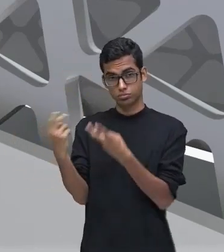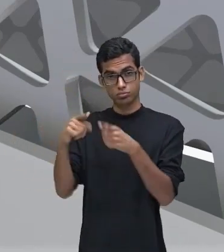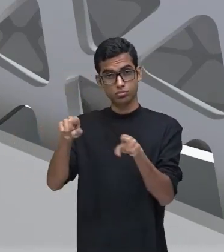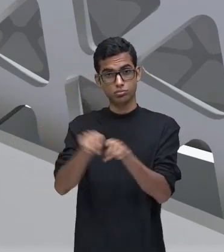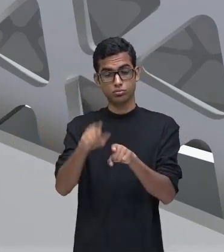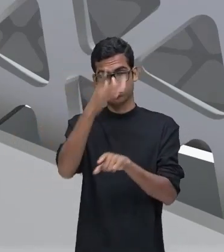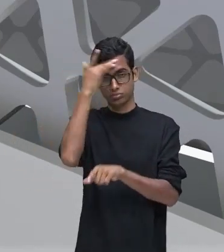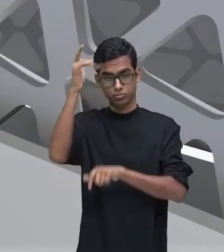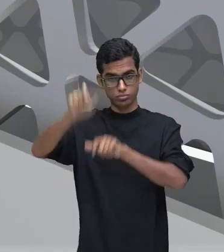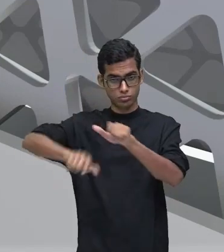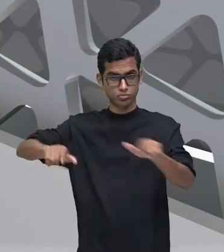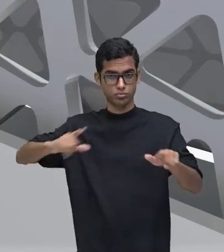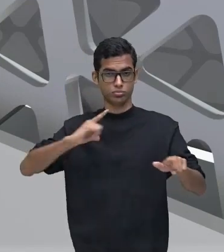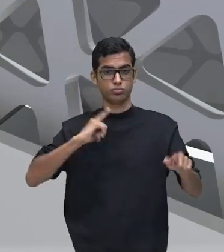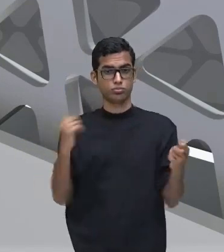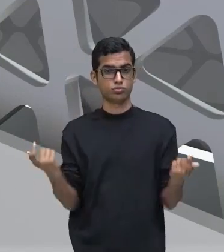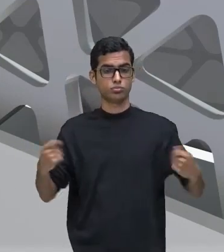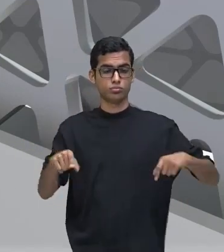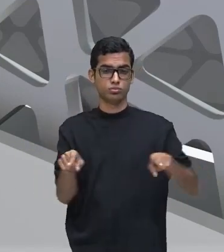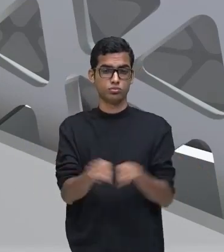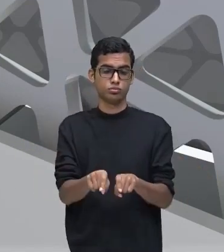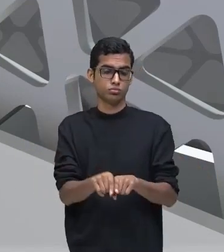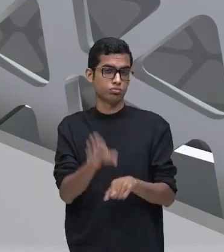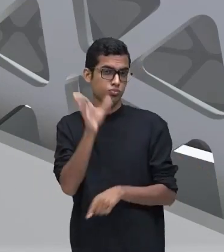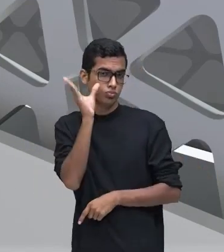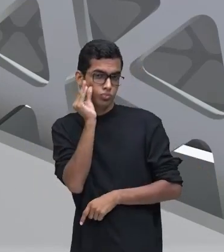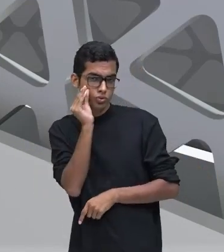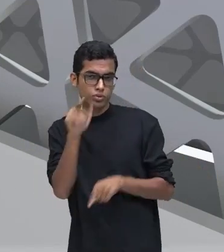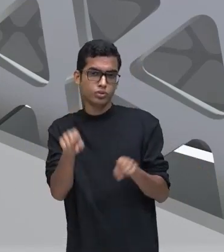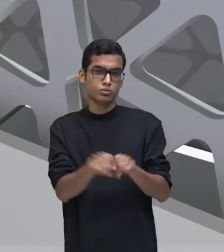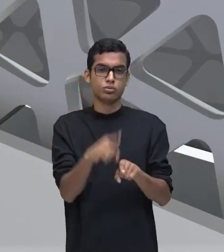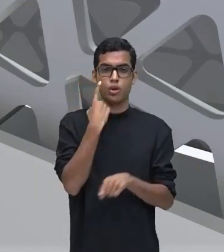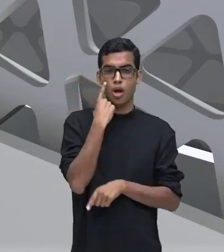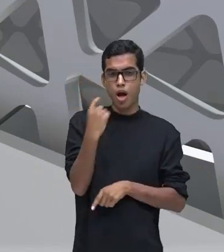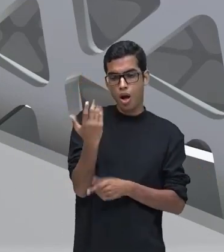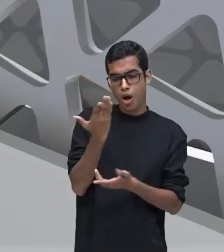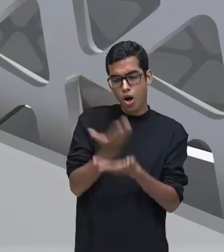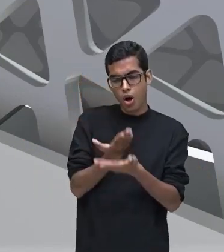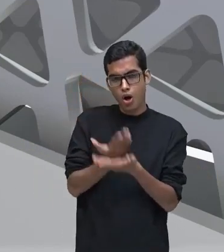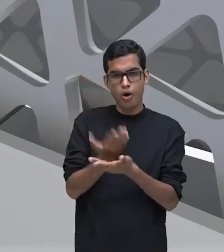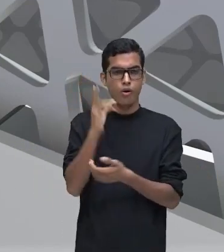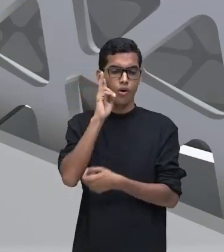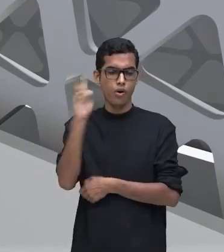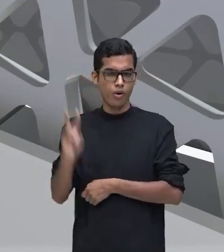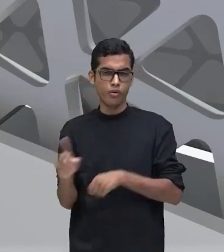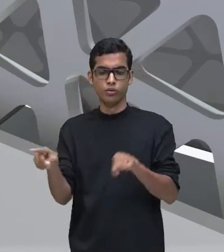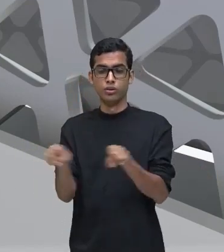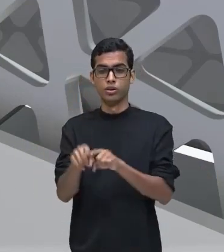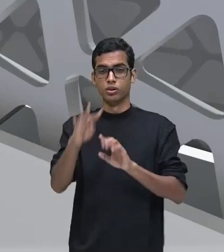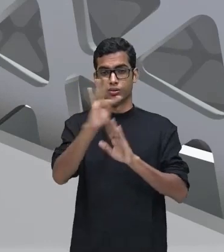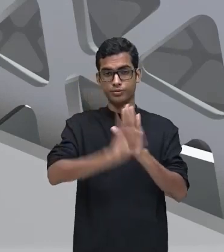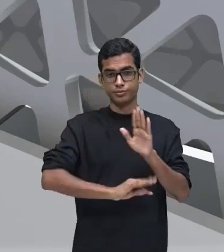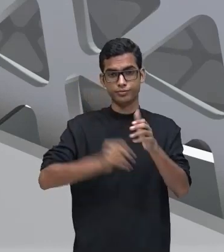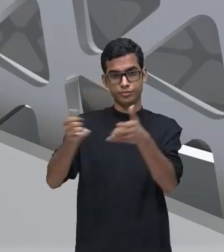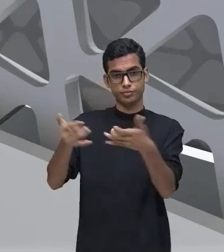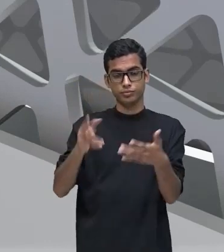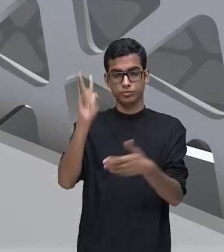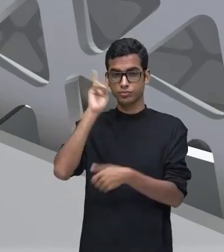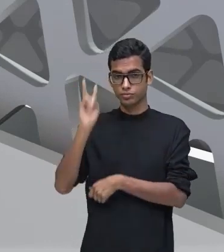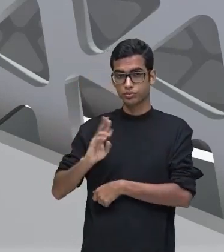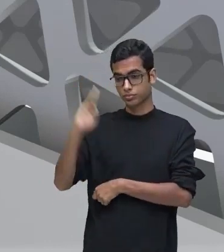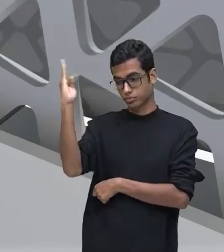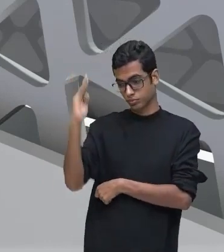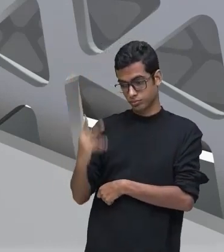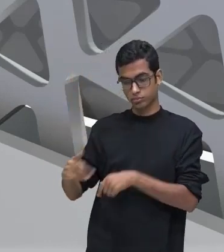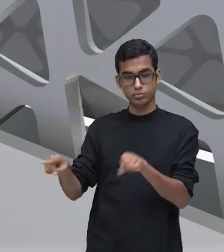pessoas que podem ser pessoas curiosas, interessadas em história, até mesmo porque o texto vai falar sobre a história do Brasil,